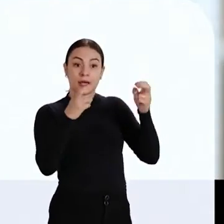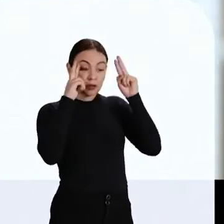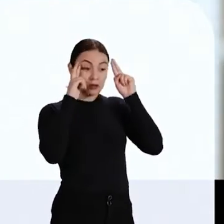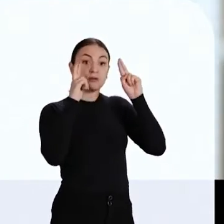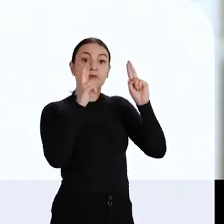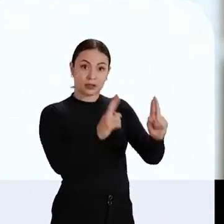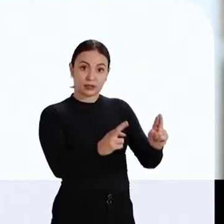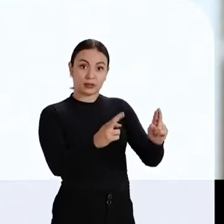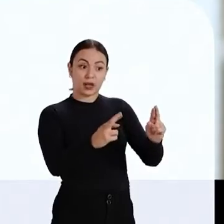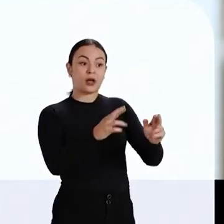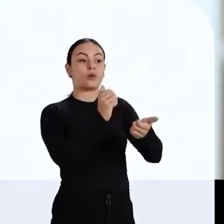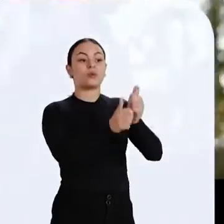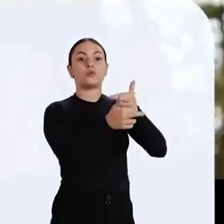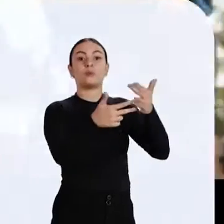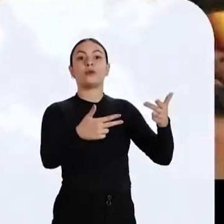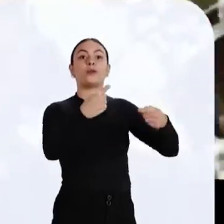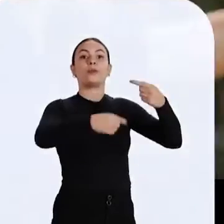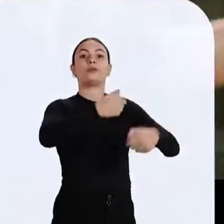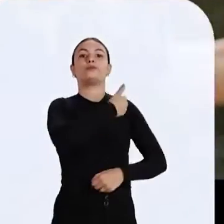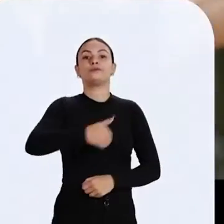uma política pública fundamental.